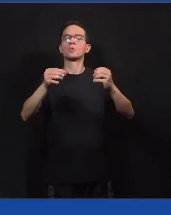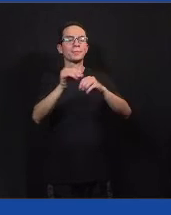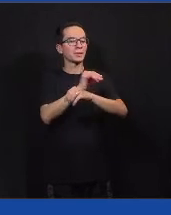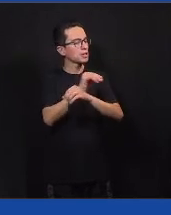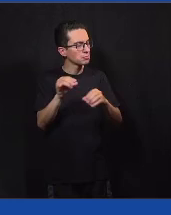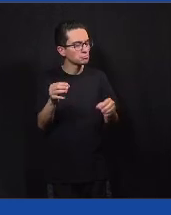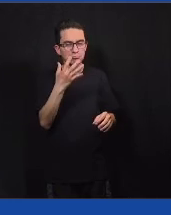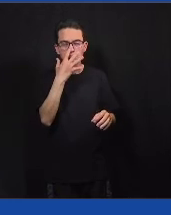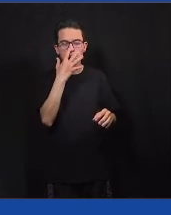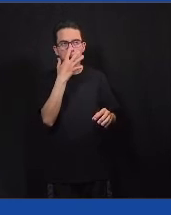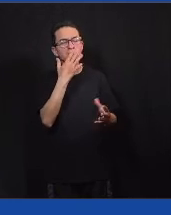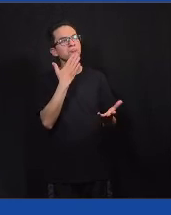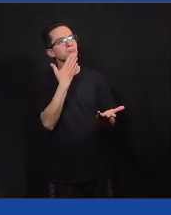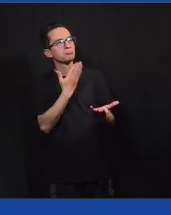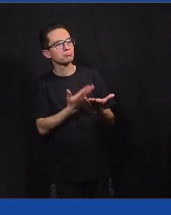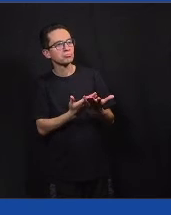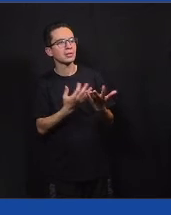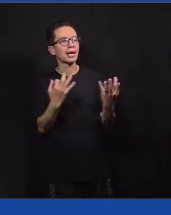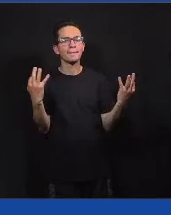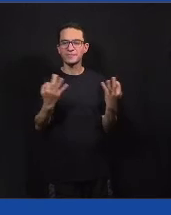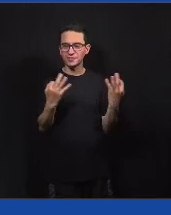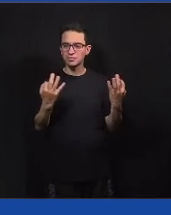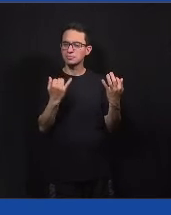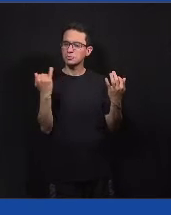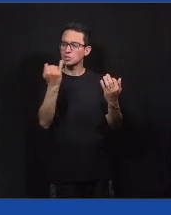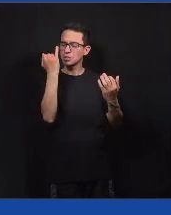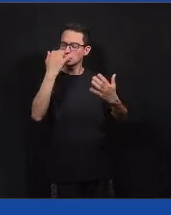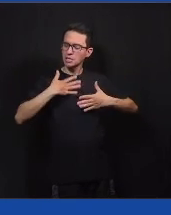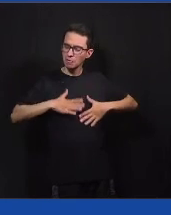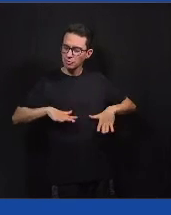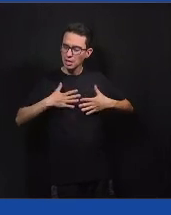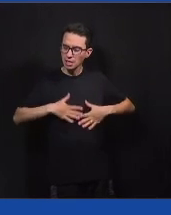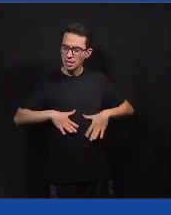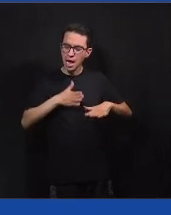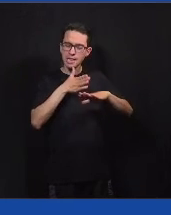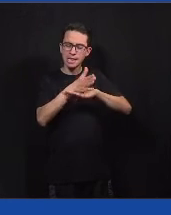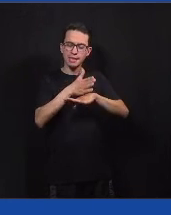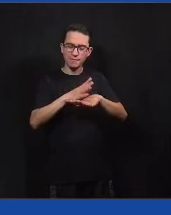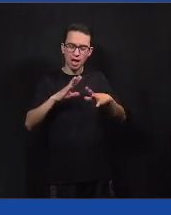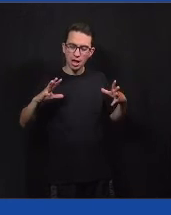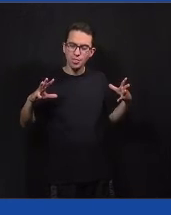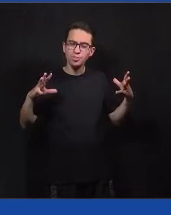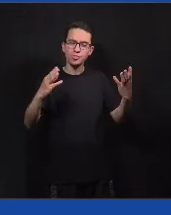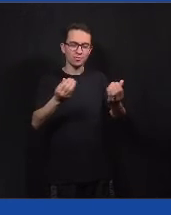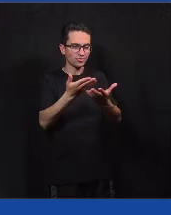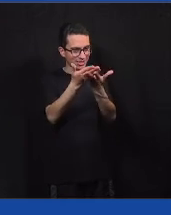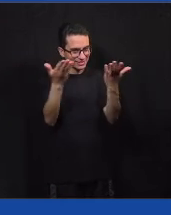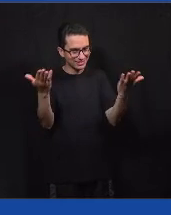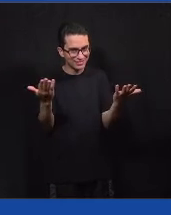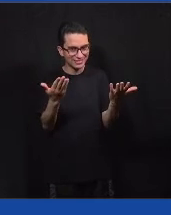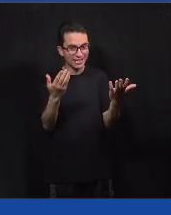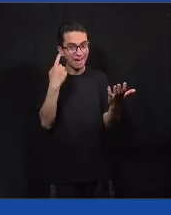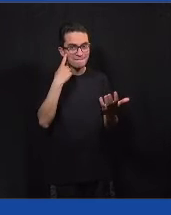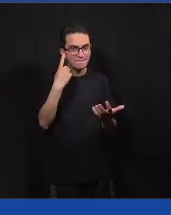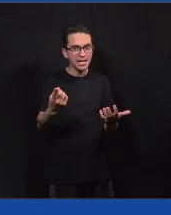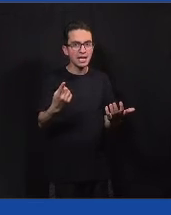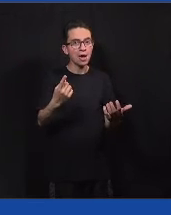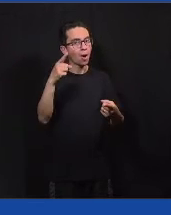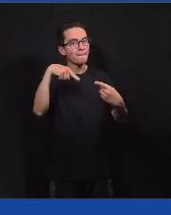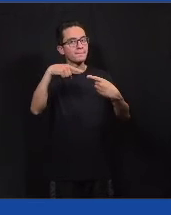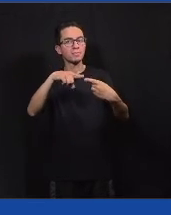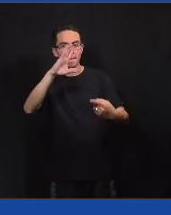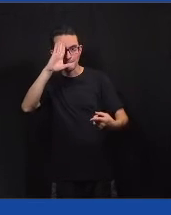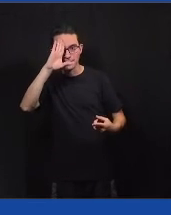incrível como nos ensina assuntos importantes de maneira tranquila e acessível a todos, eu acho que era esse o nosso principal objetivo, né,